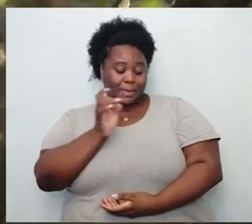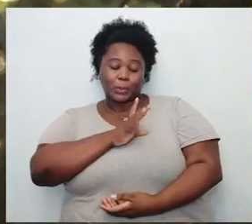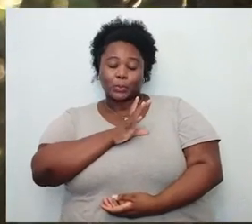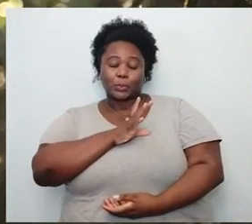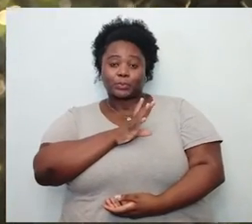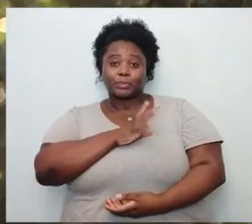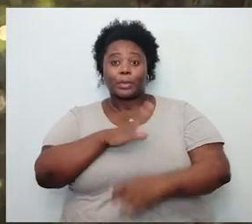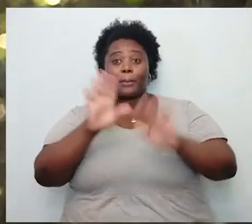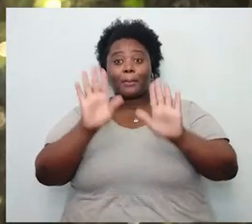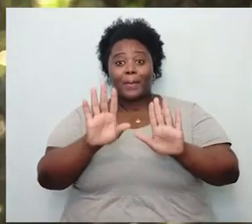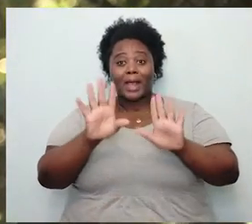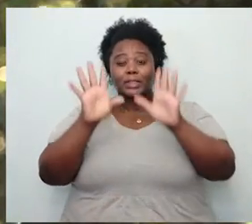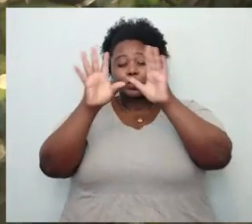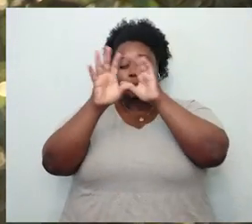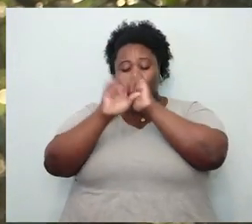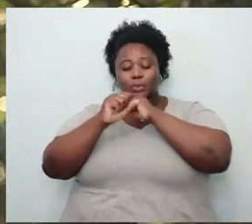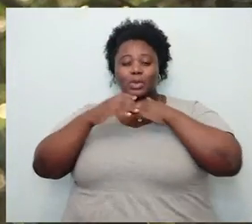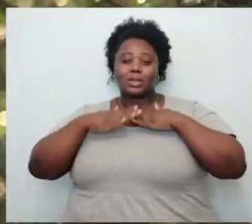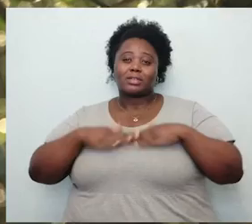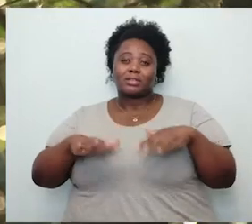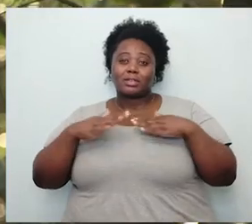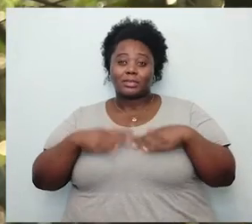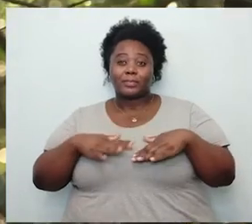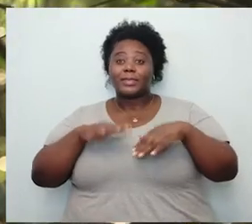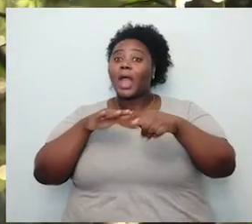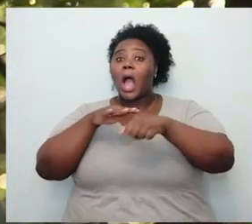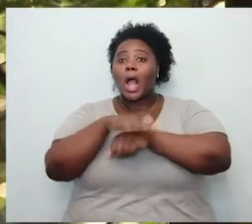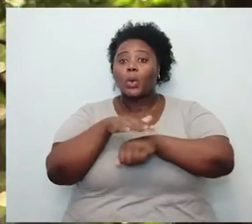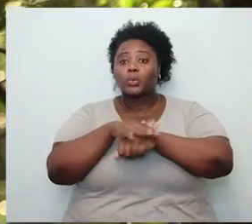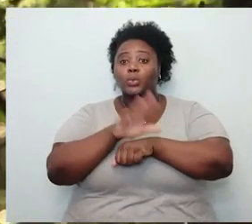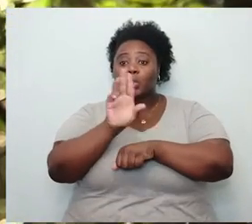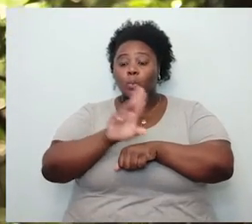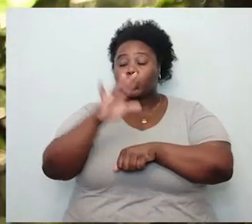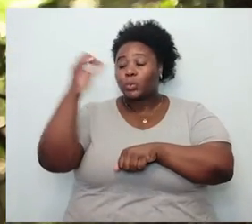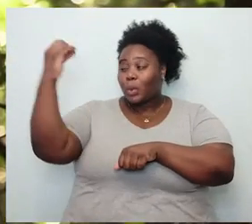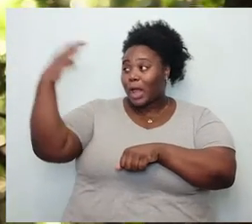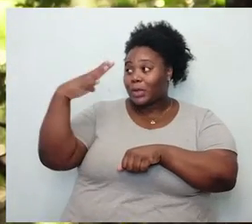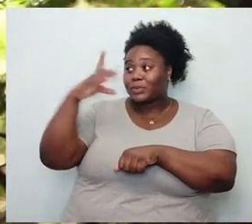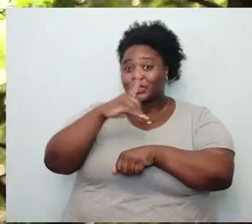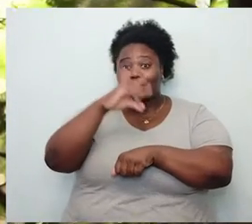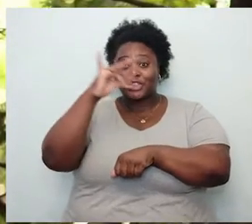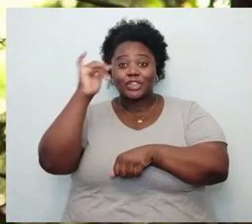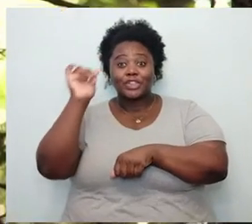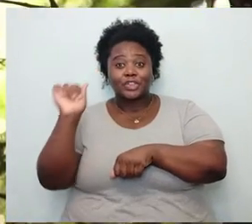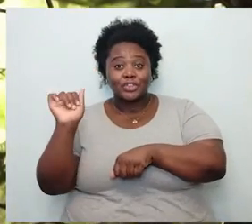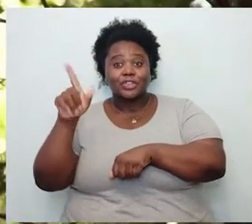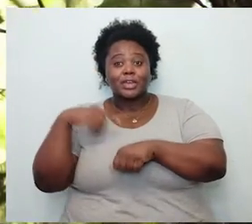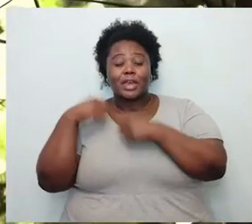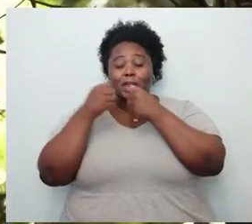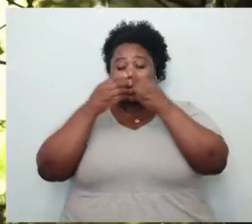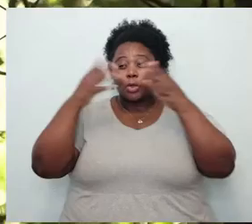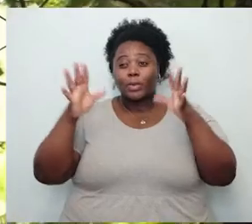mas o escuro descansa. À noite, acendo a luz. De dia, ilumina